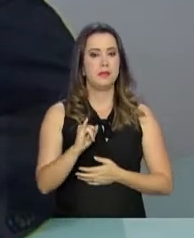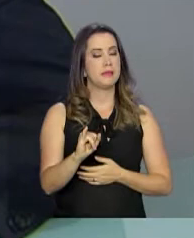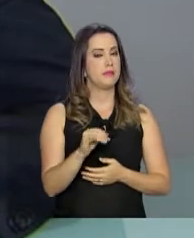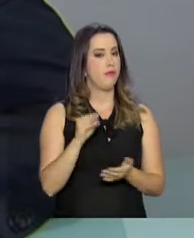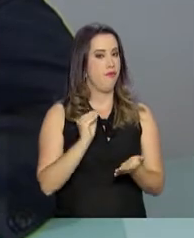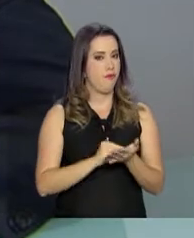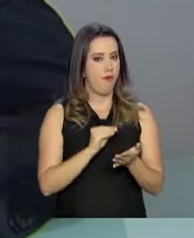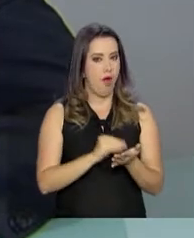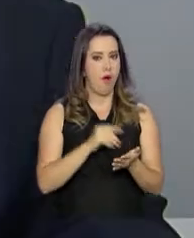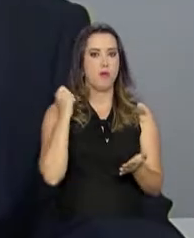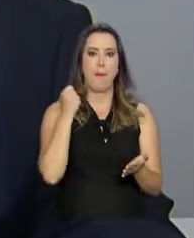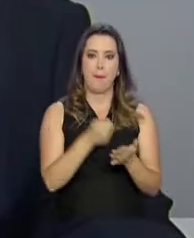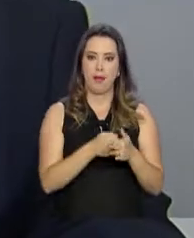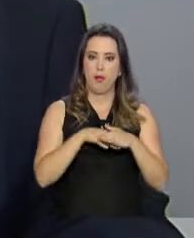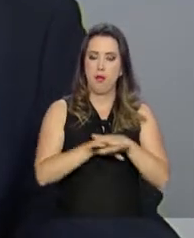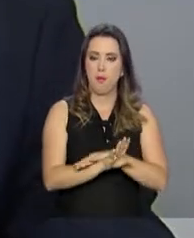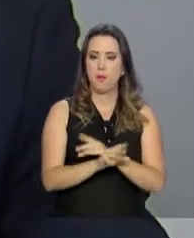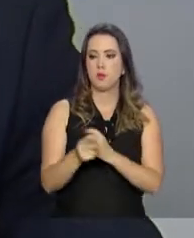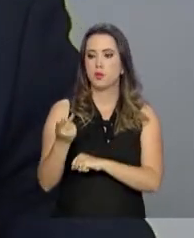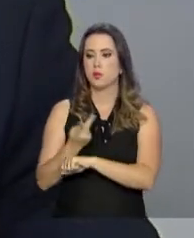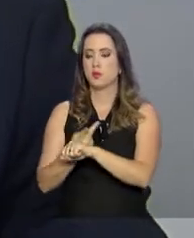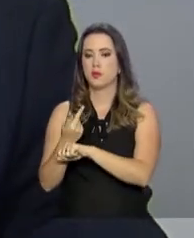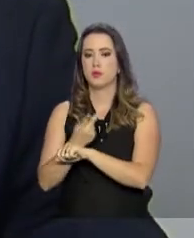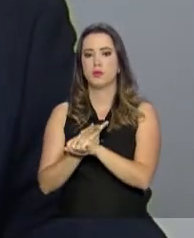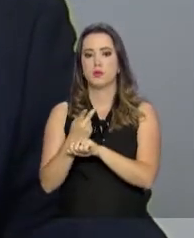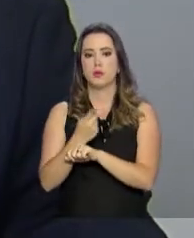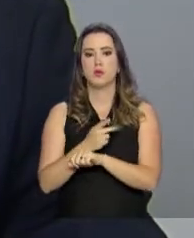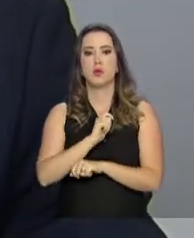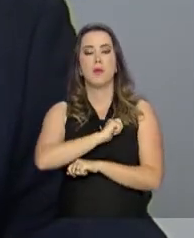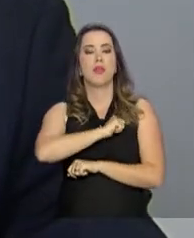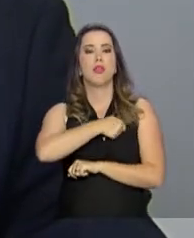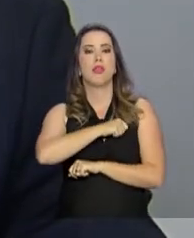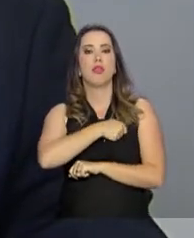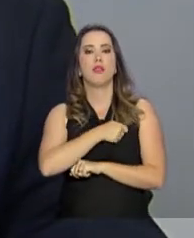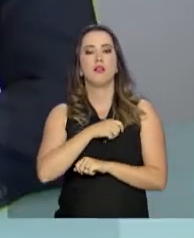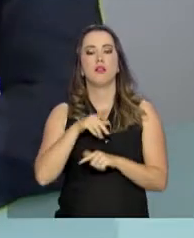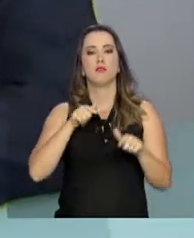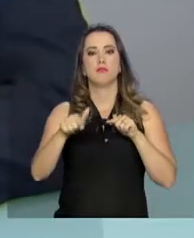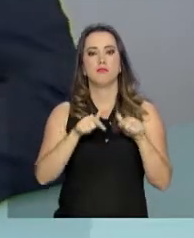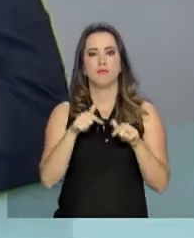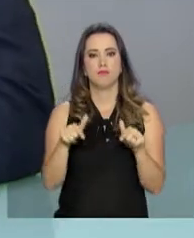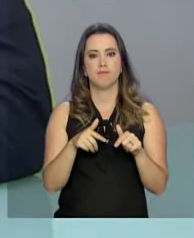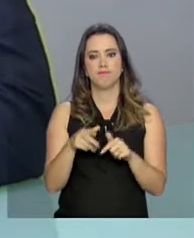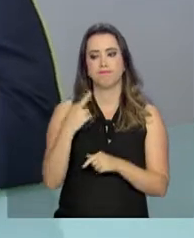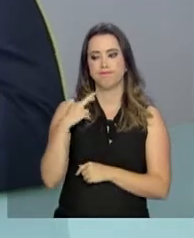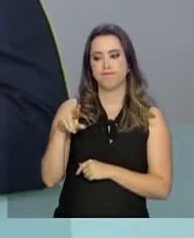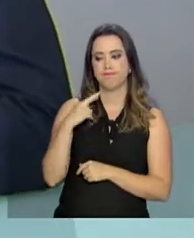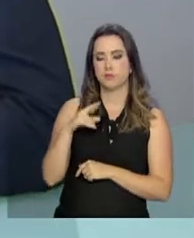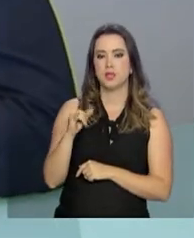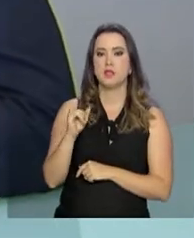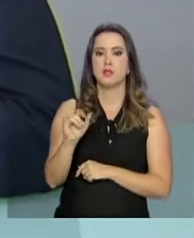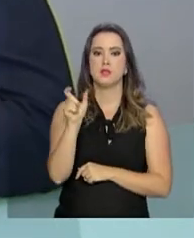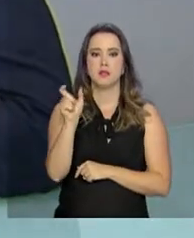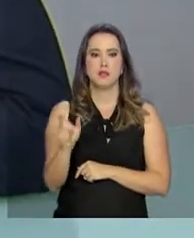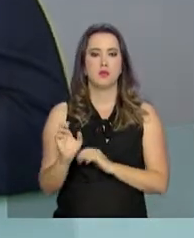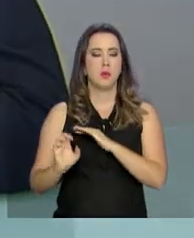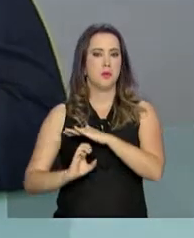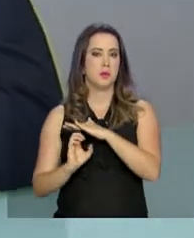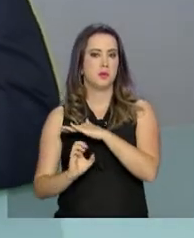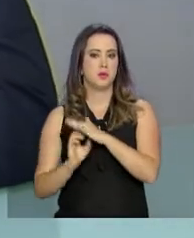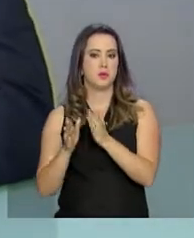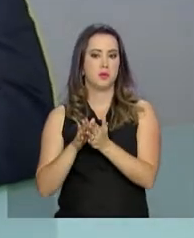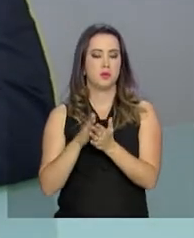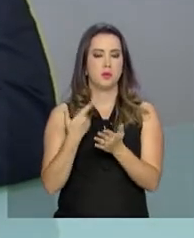depositado, o trabalhador pode procurar uma delegacia regional do trabalho. E se o empregado não está mais na empresa,